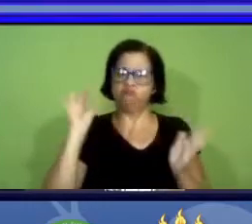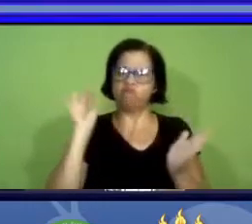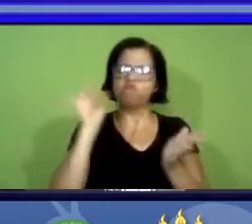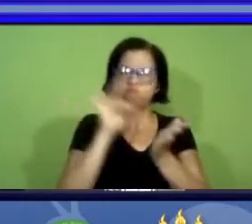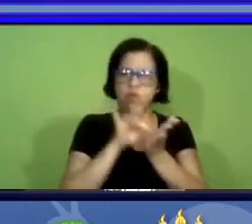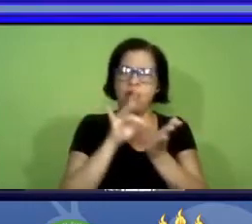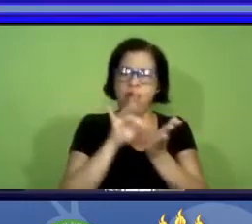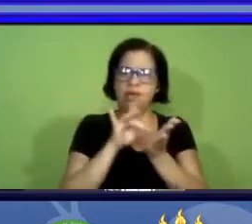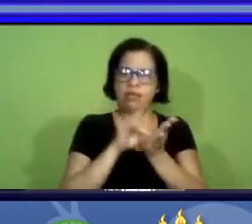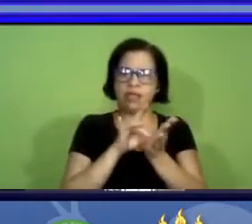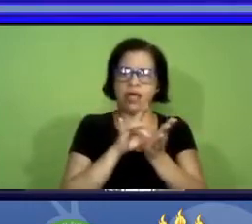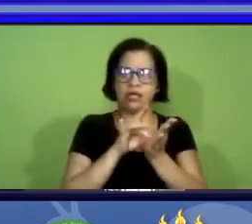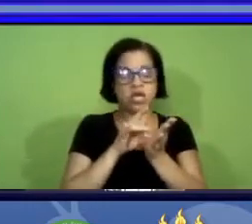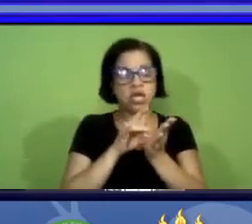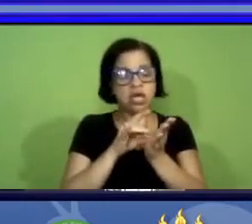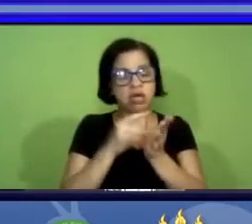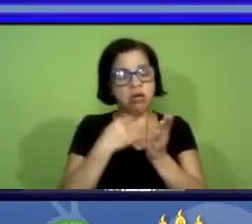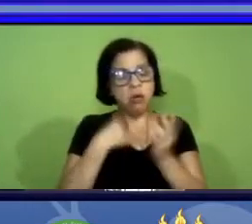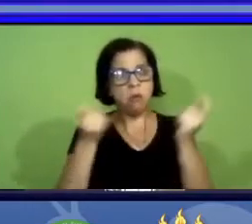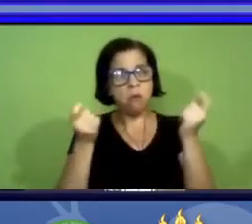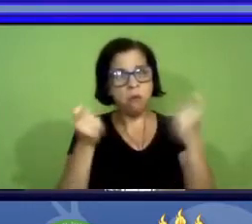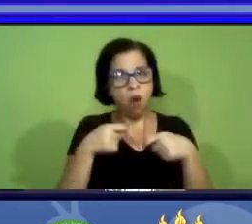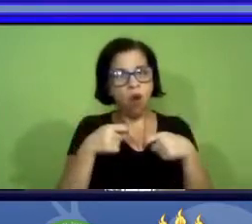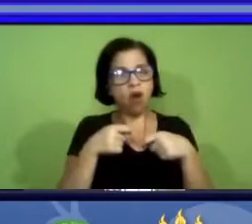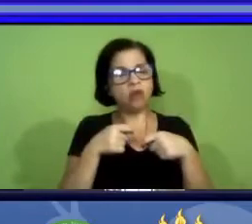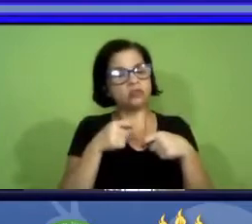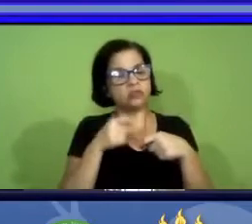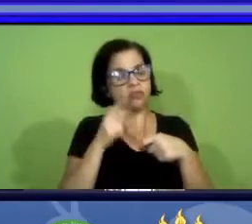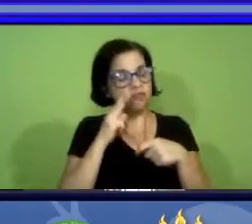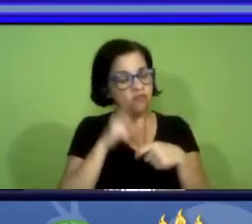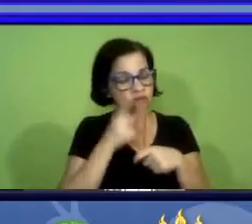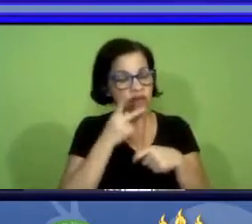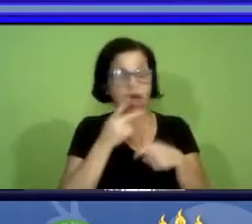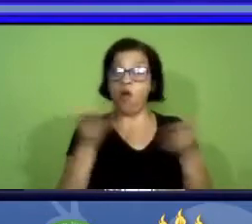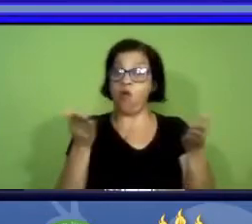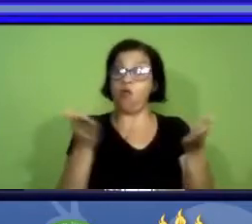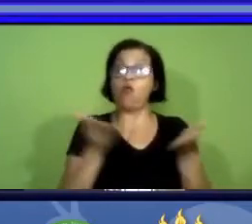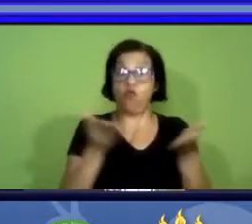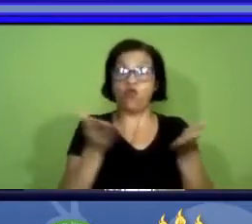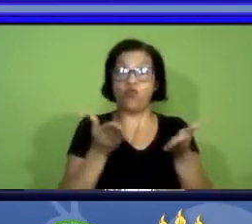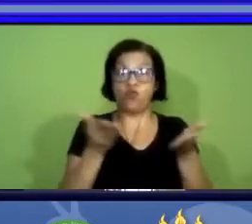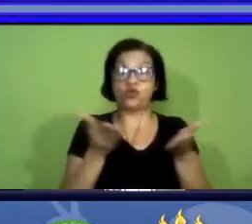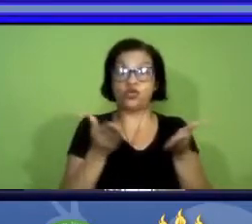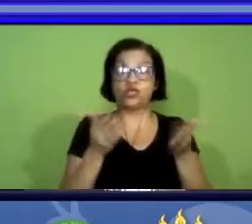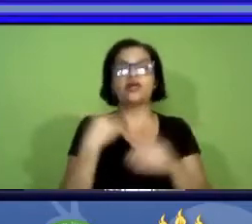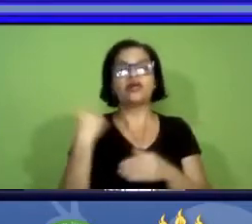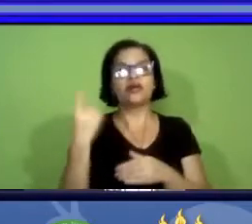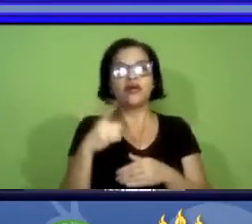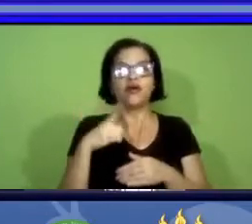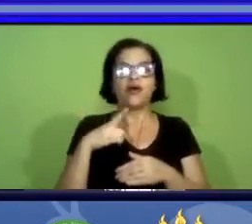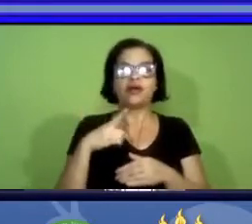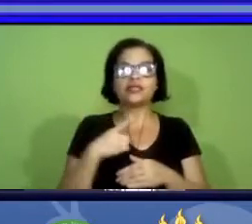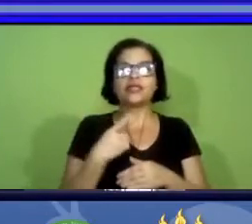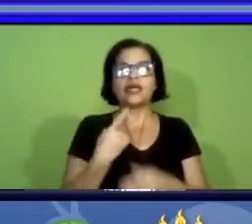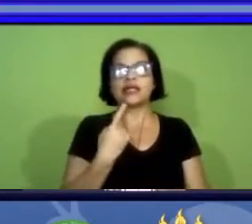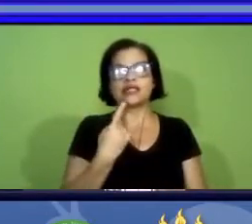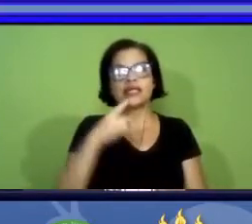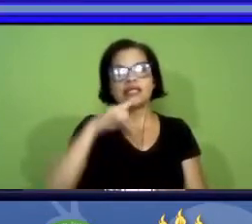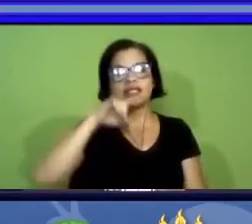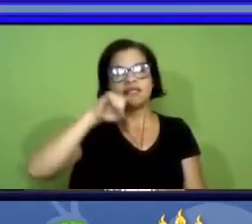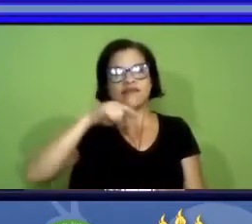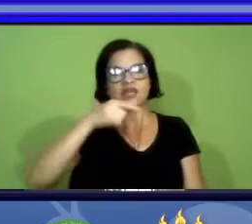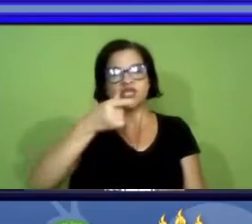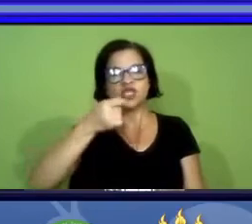e eu posso dizer e entrar lá e dizer não hoje nós temos 120 mil espécies